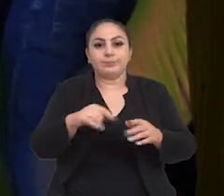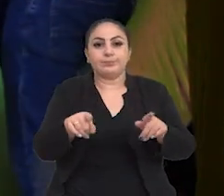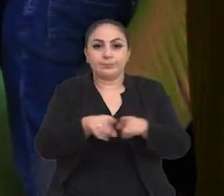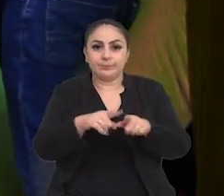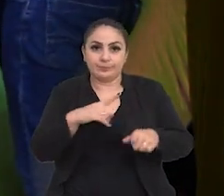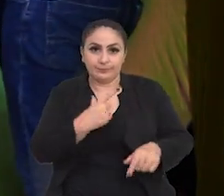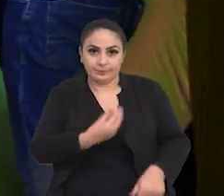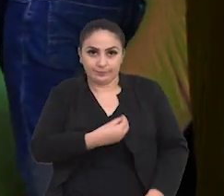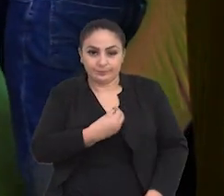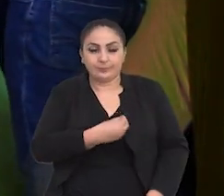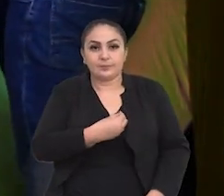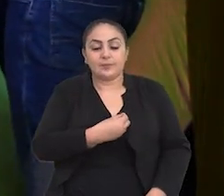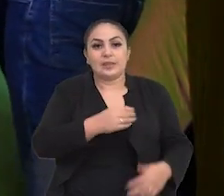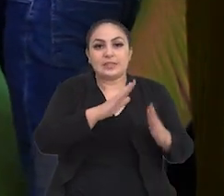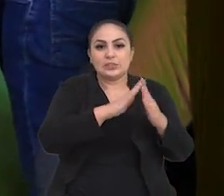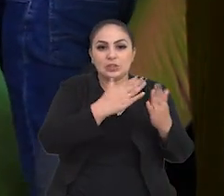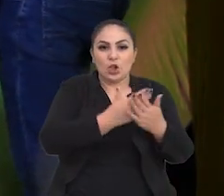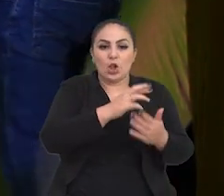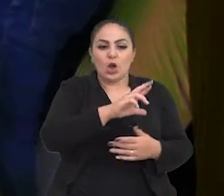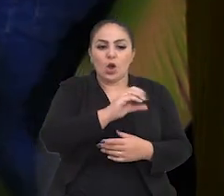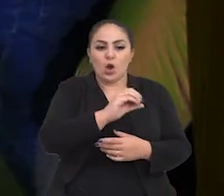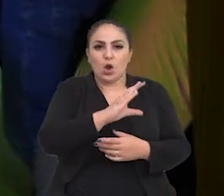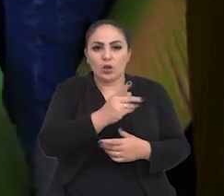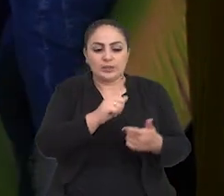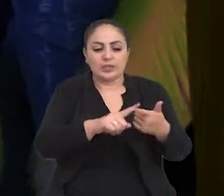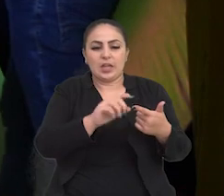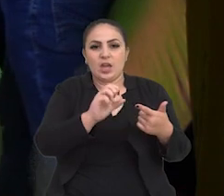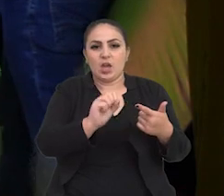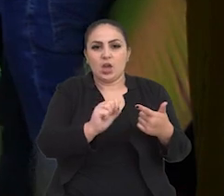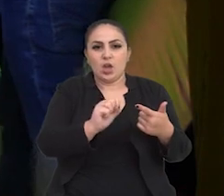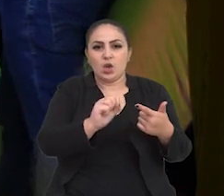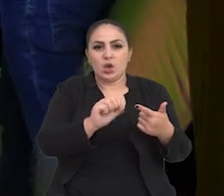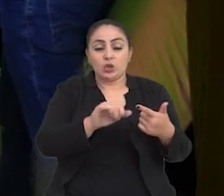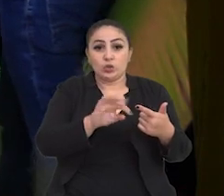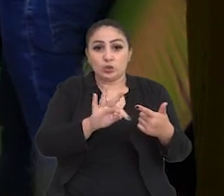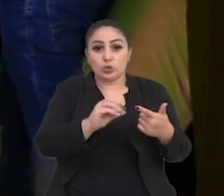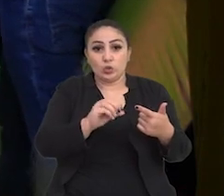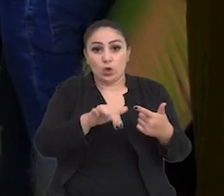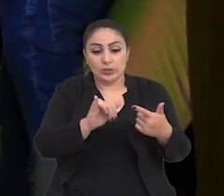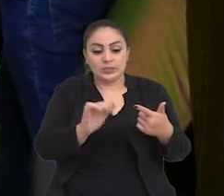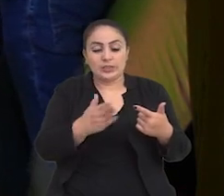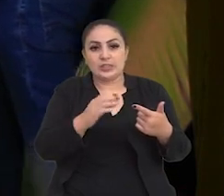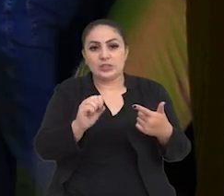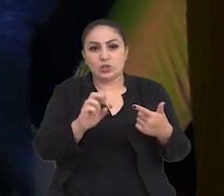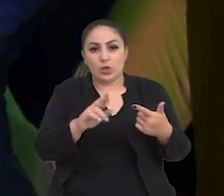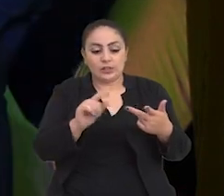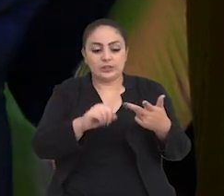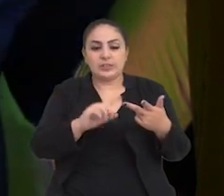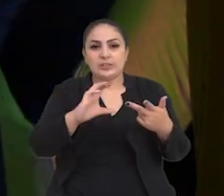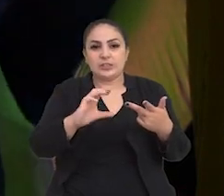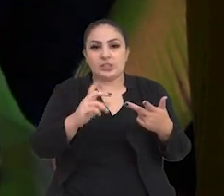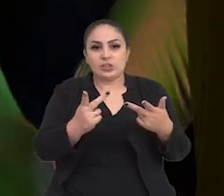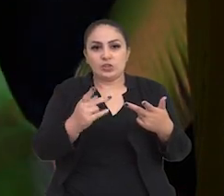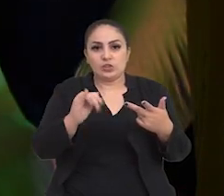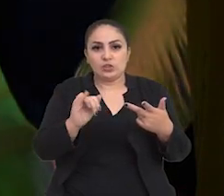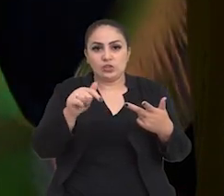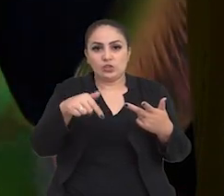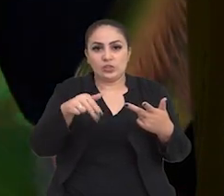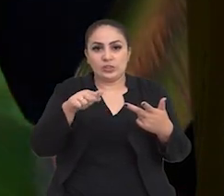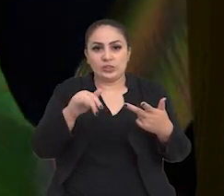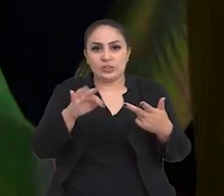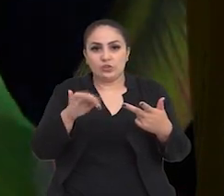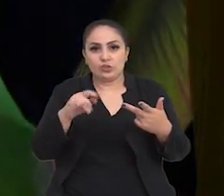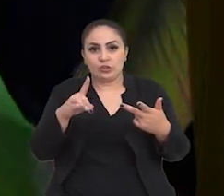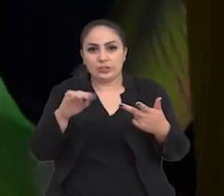Dentre eles, Escola do Rock, Toy Story, Chiquititas, O Carrossel, o